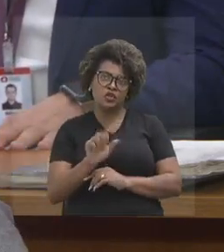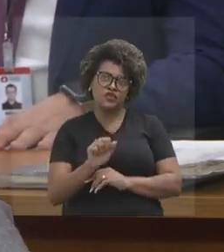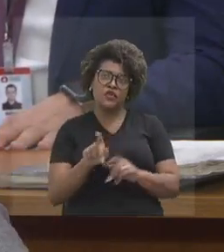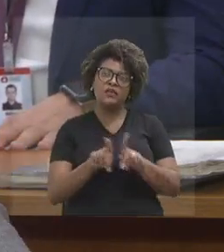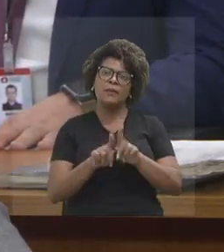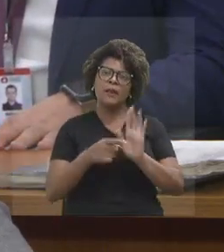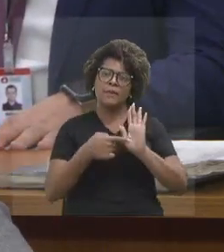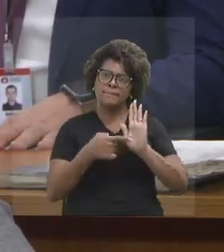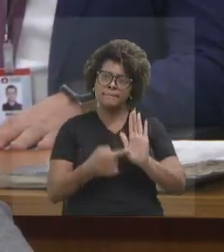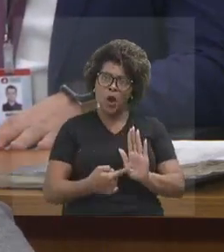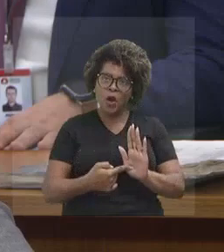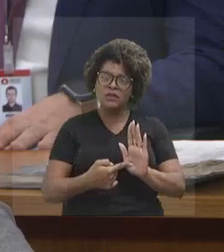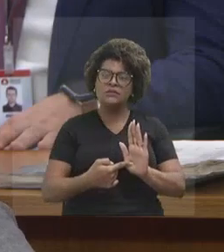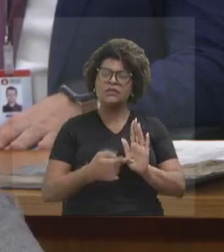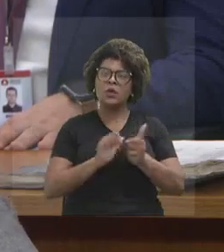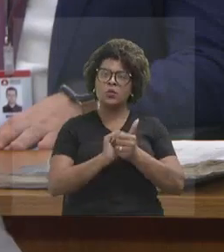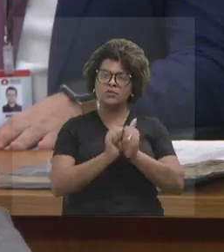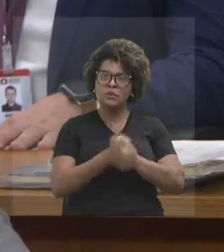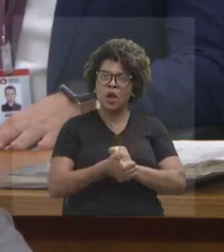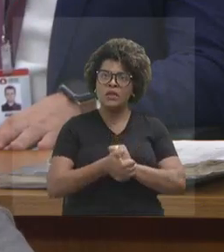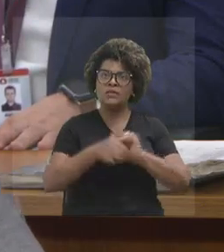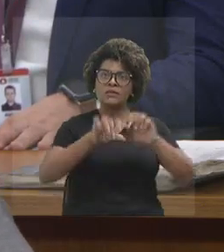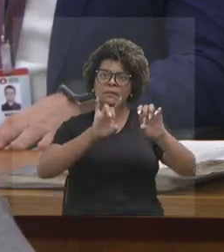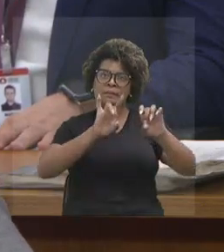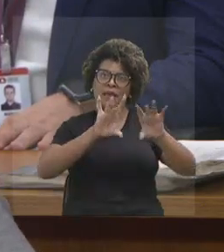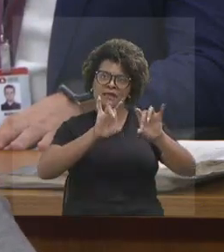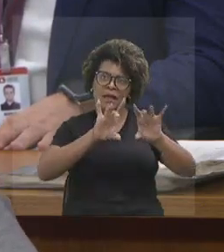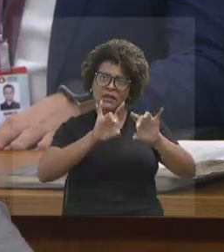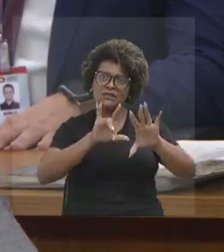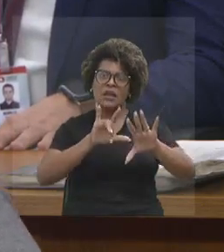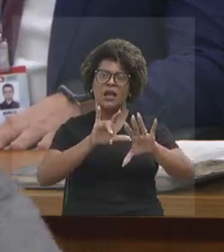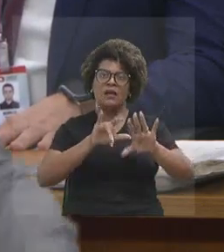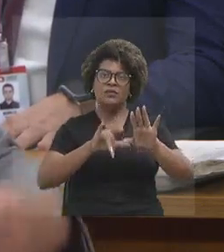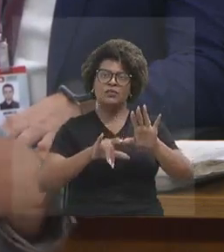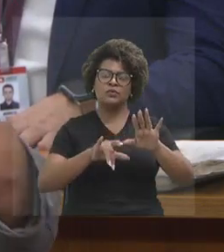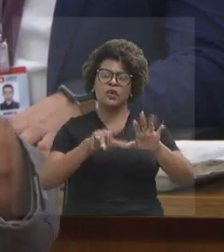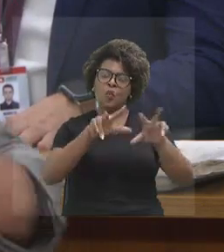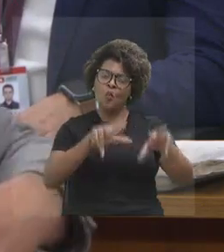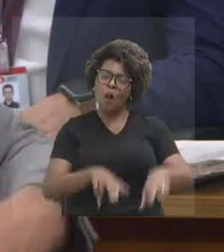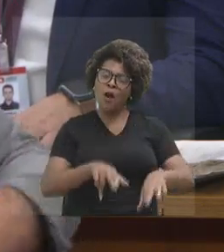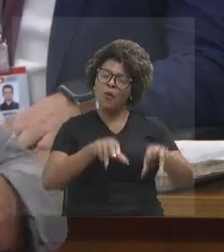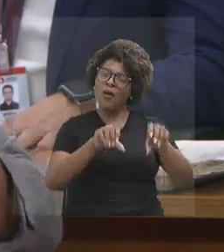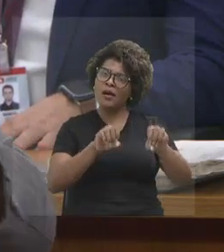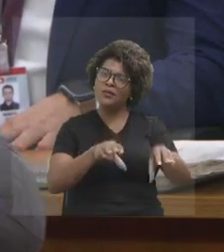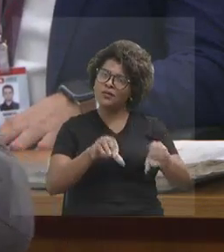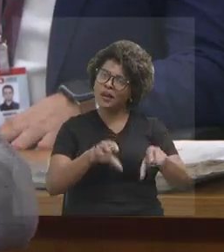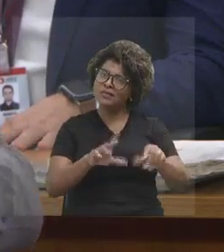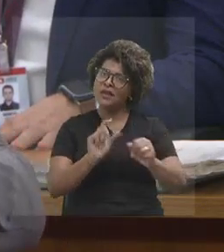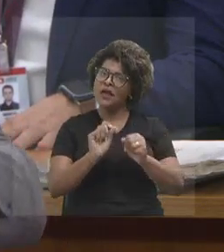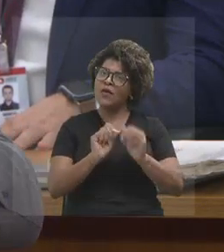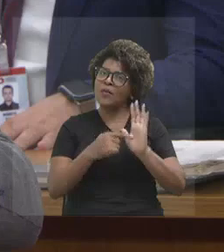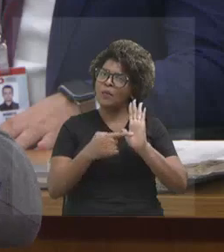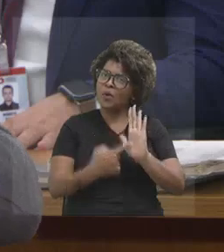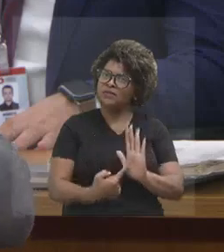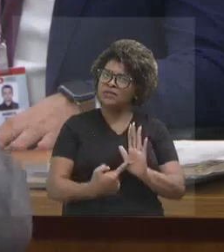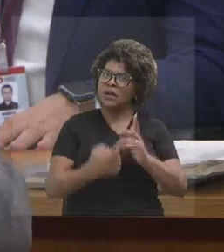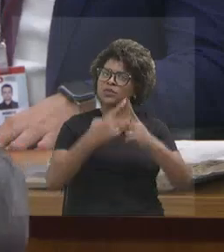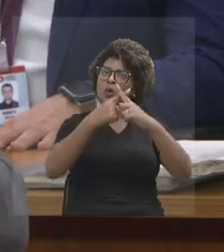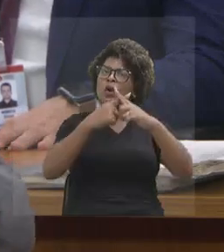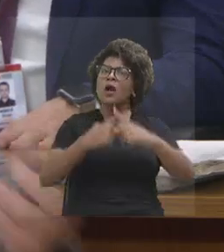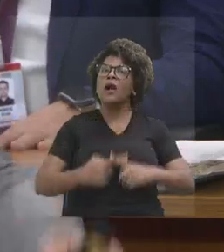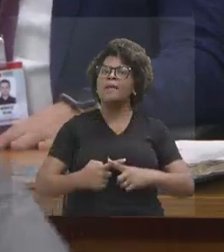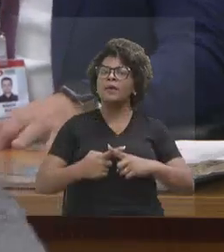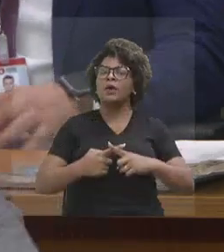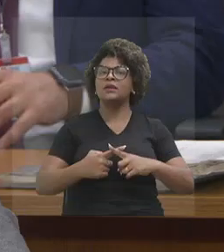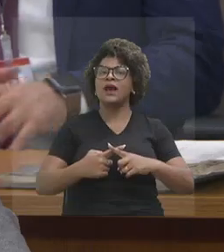esporte especializado, então, tratando o esporte como educação, que a gente já fez coberturas de campeonato de arte marcial, fez agora,